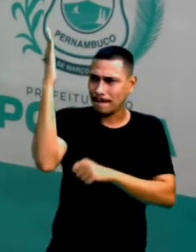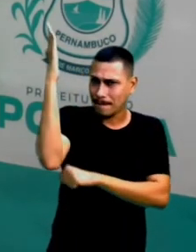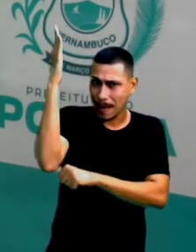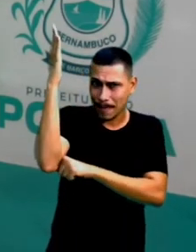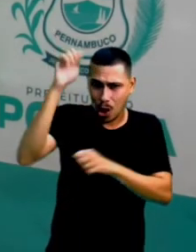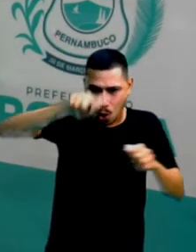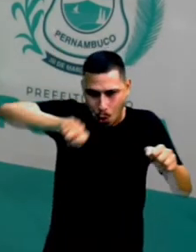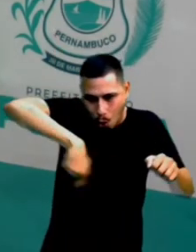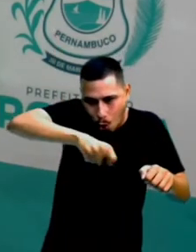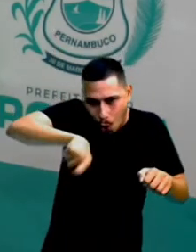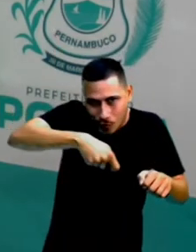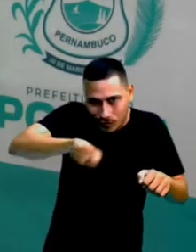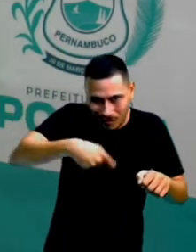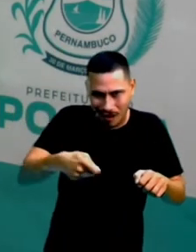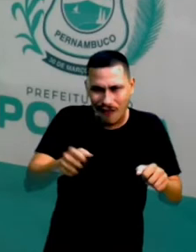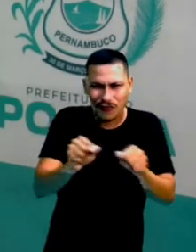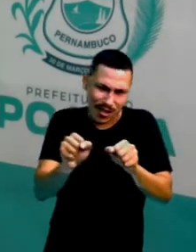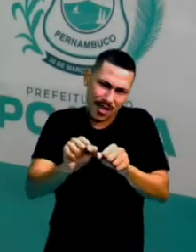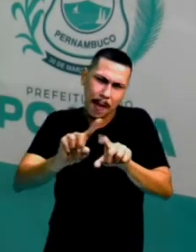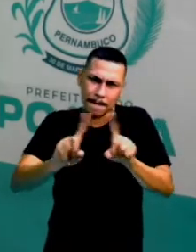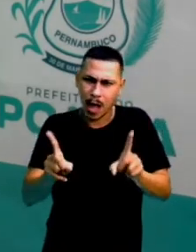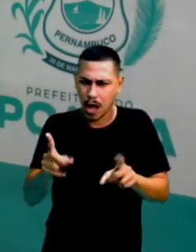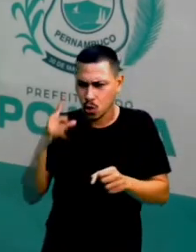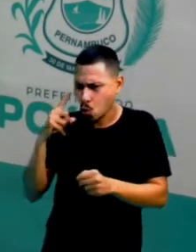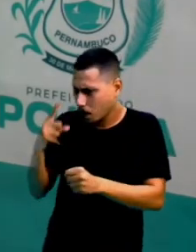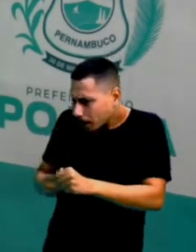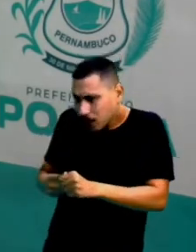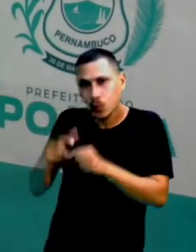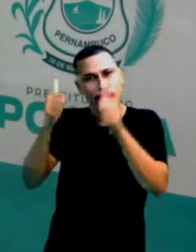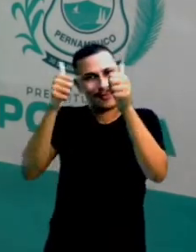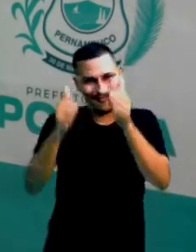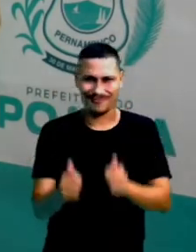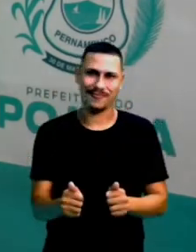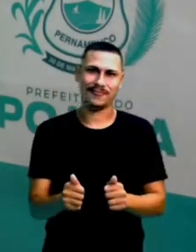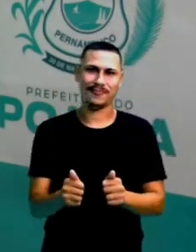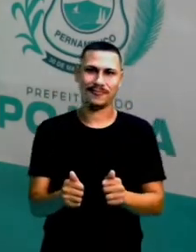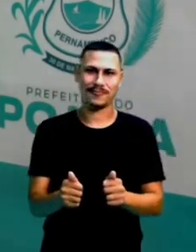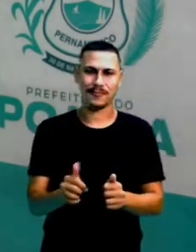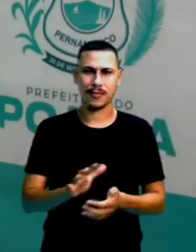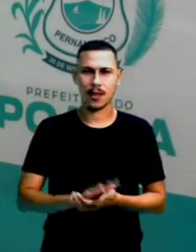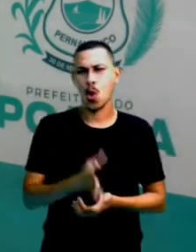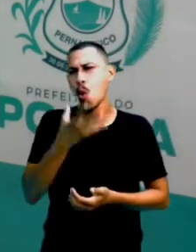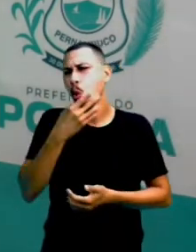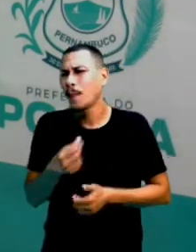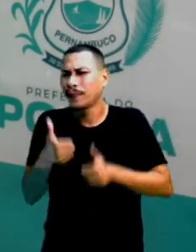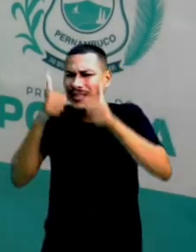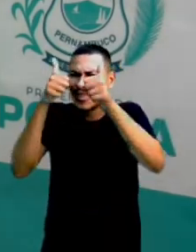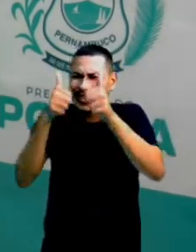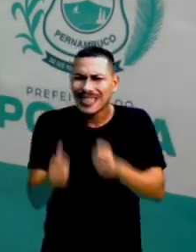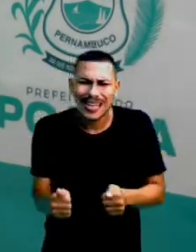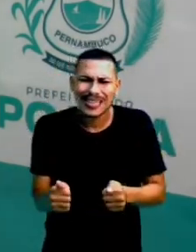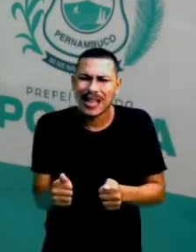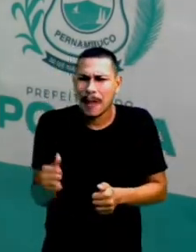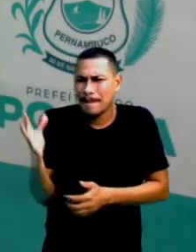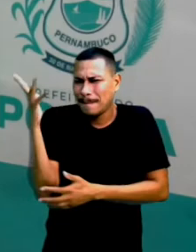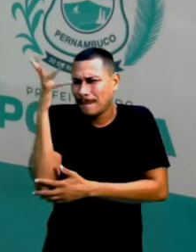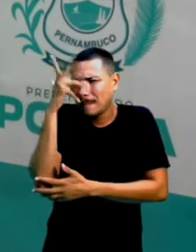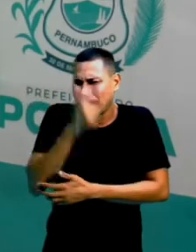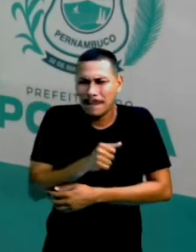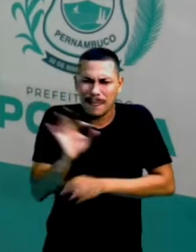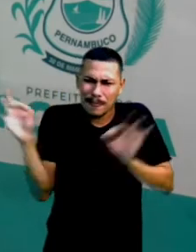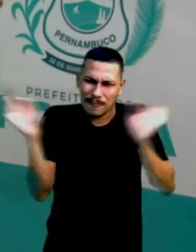Na infância dele Mas descobriram que ele é um artista E é um artista fantástico Um gravurista